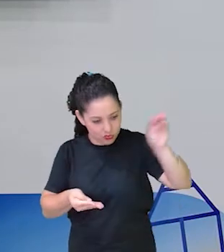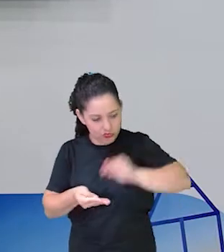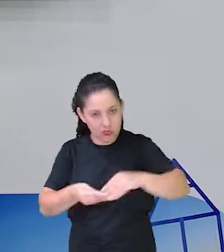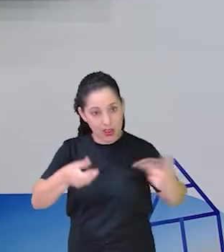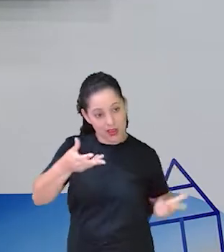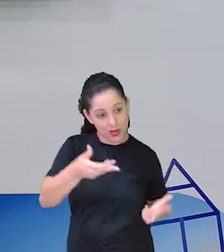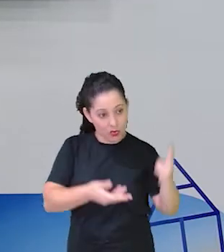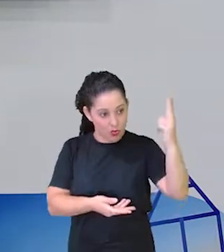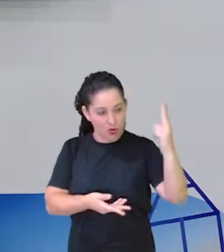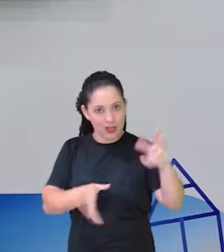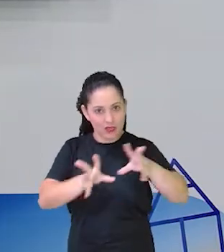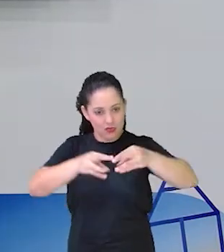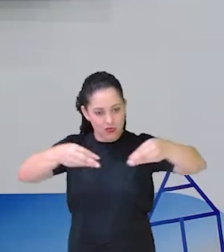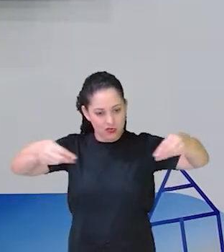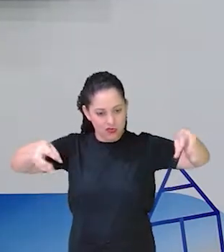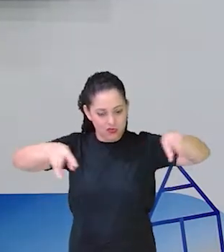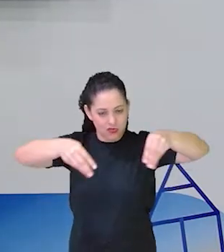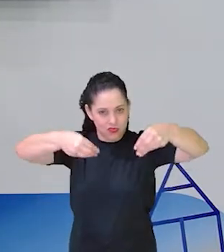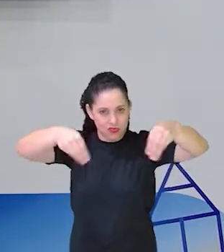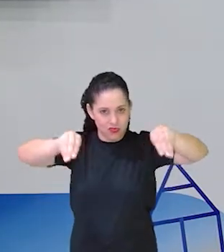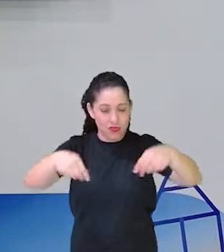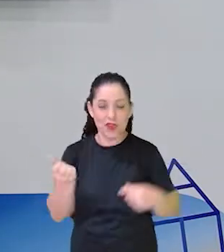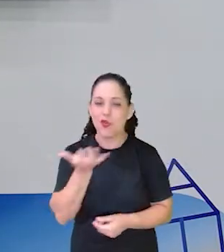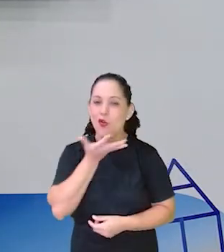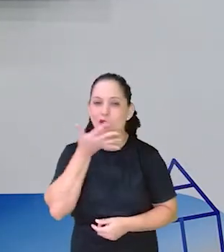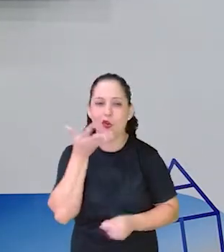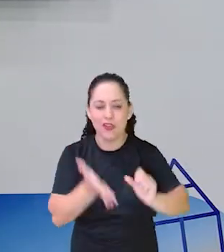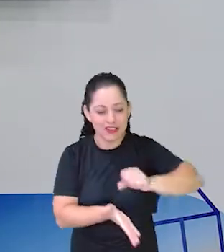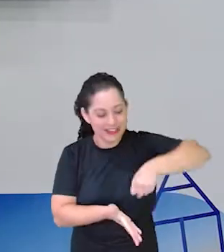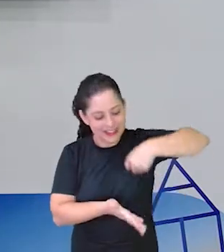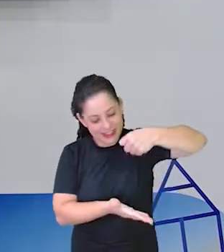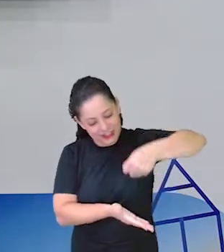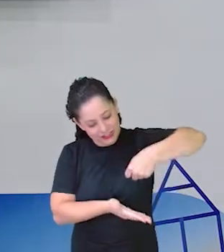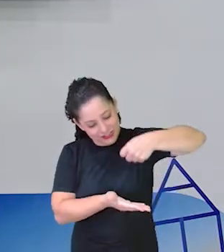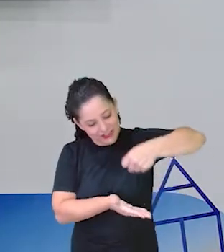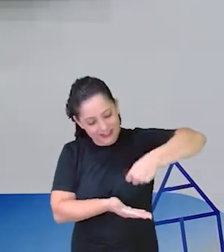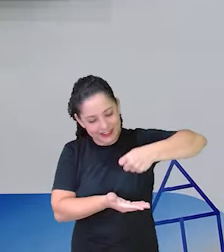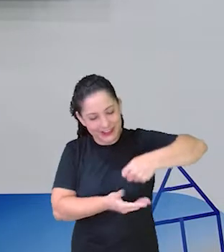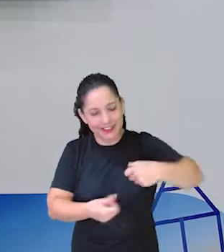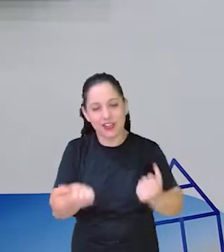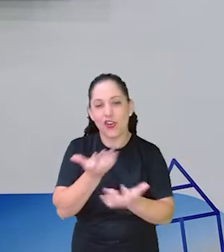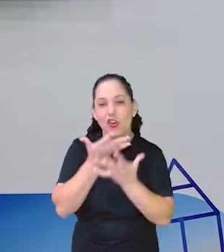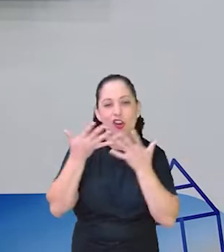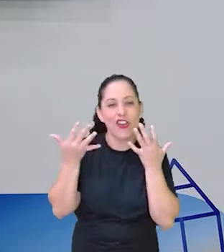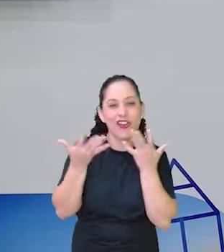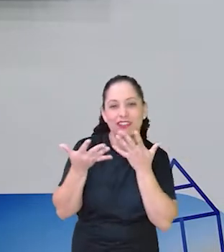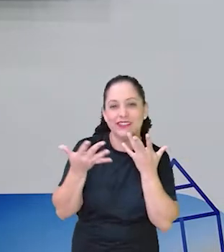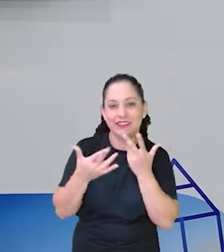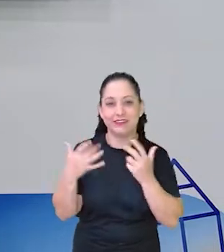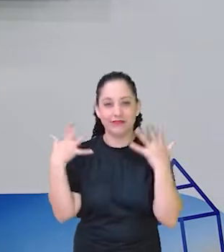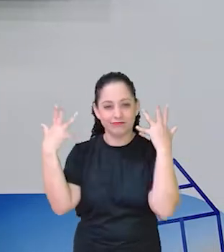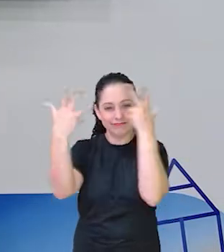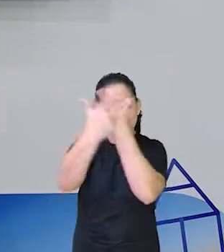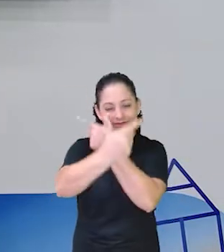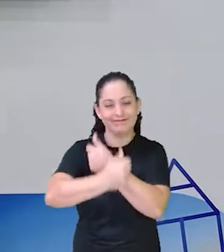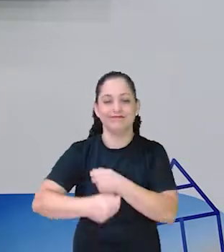E aí sua cesta Vai ficar toda colorida Toda enfeitadinha Certo?